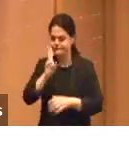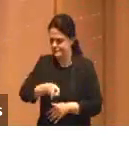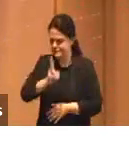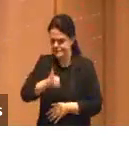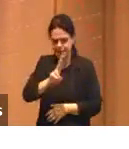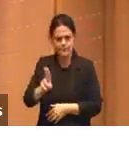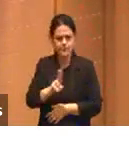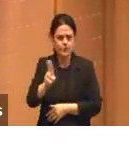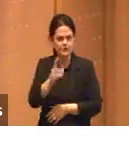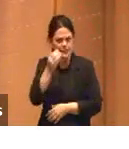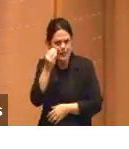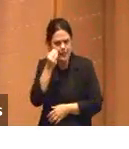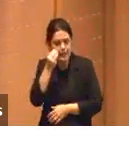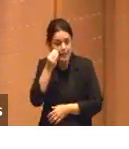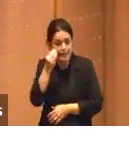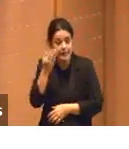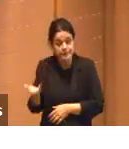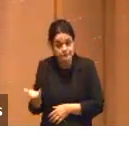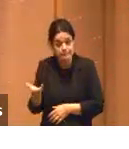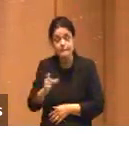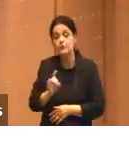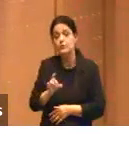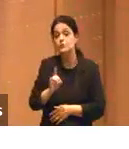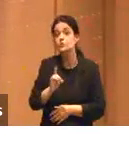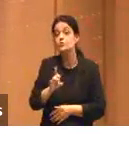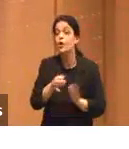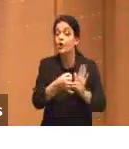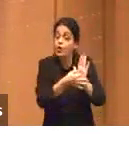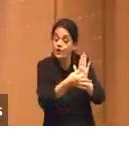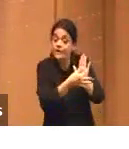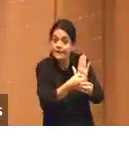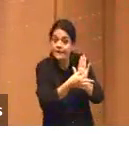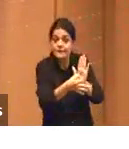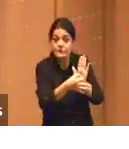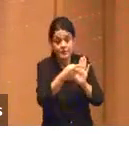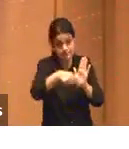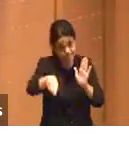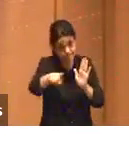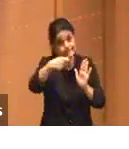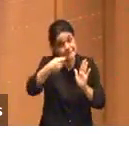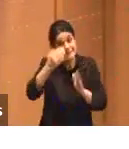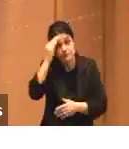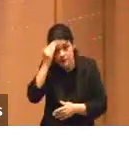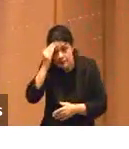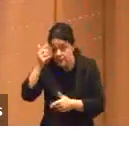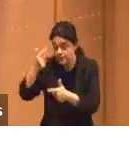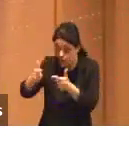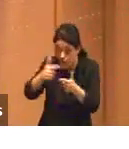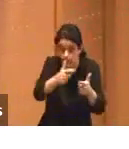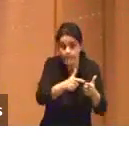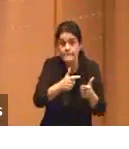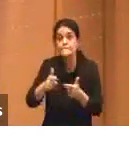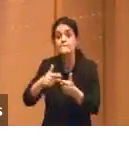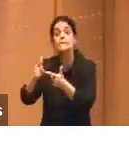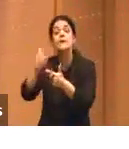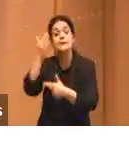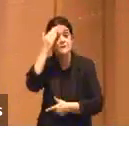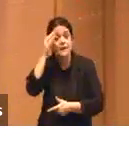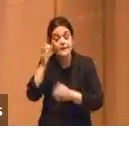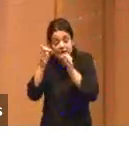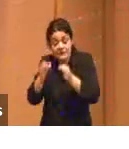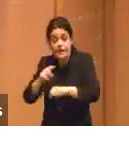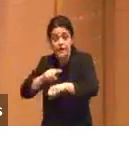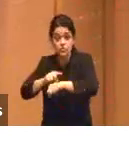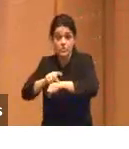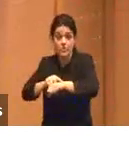e o que eu venho tentando fazer é formação para crítica. Tem que entender os problemas, tem que saber quando usar e quando não